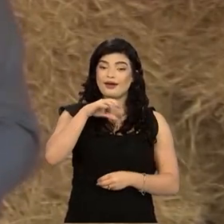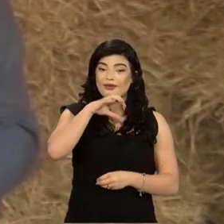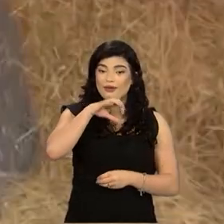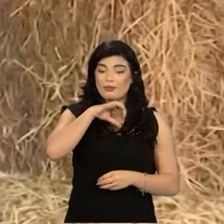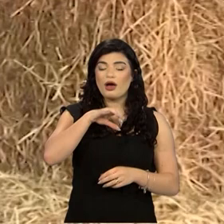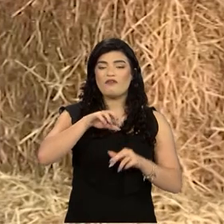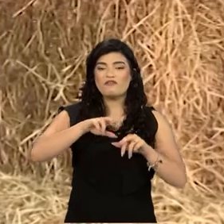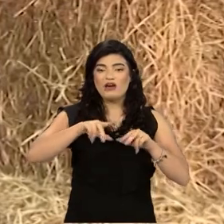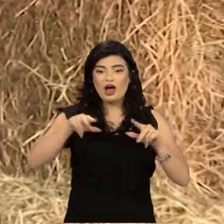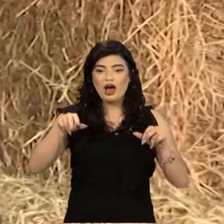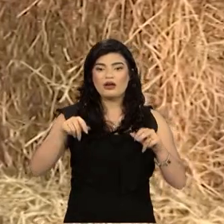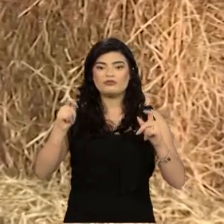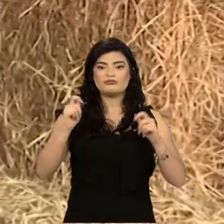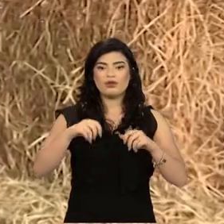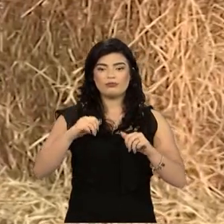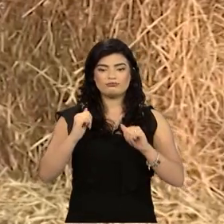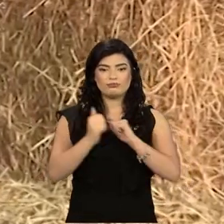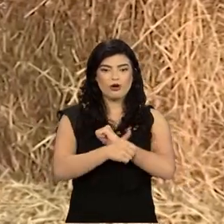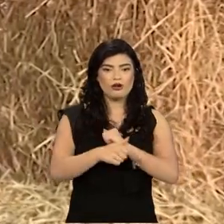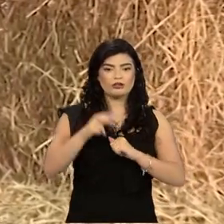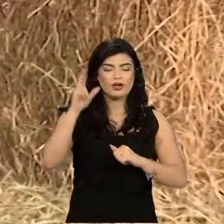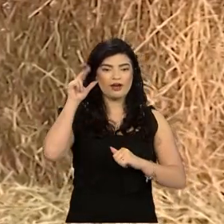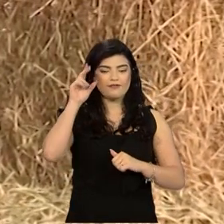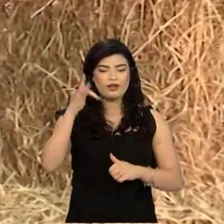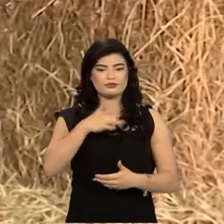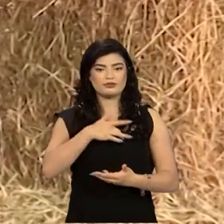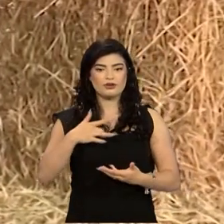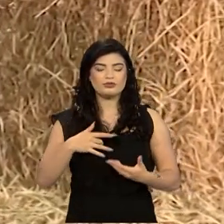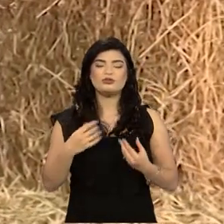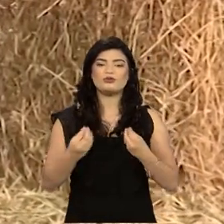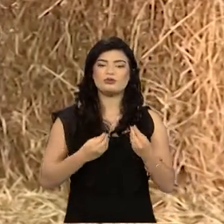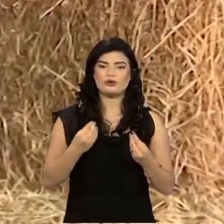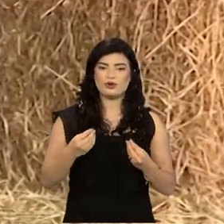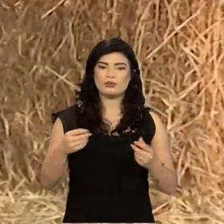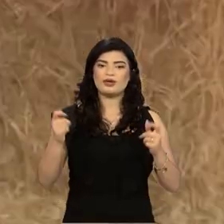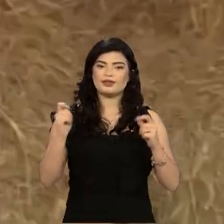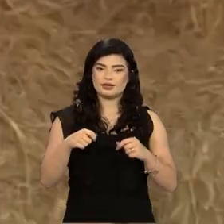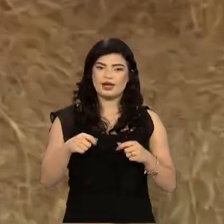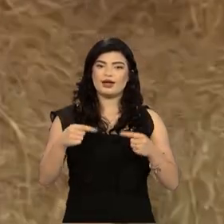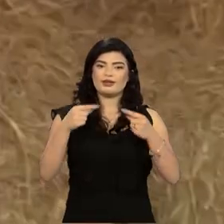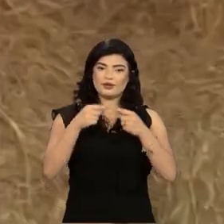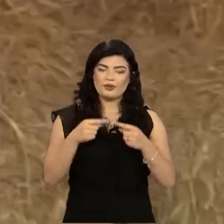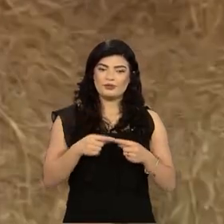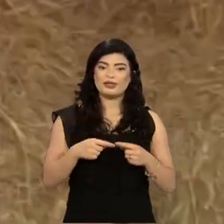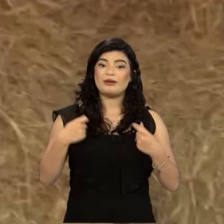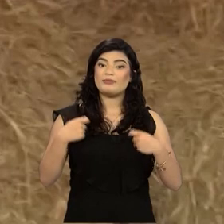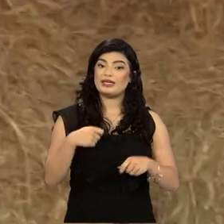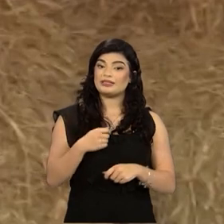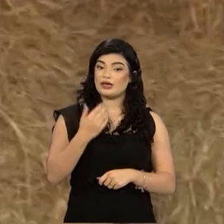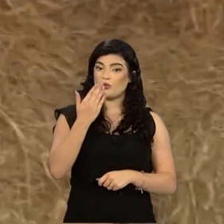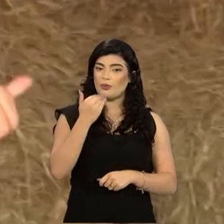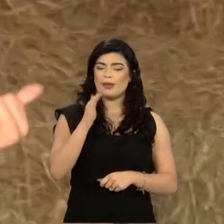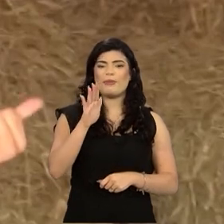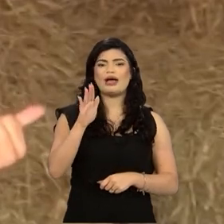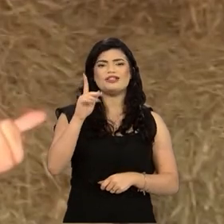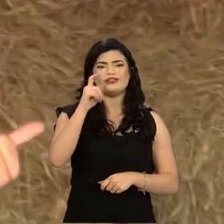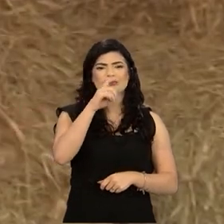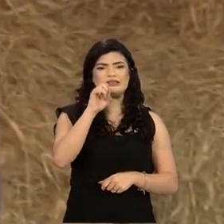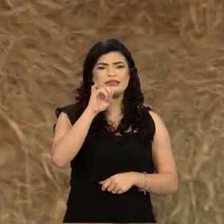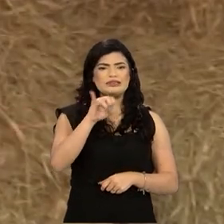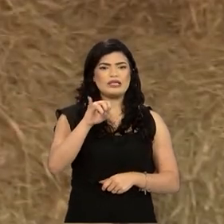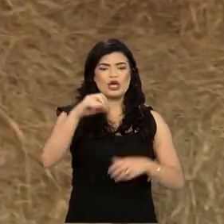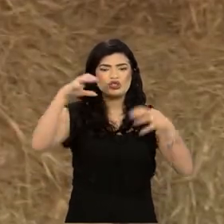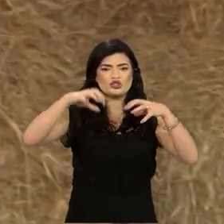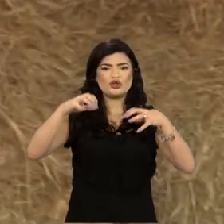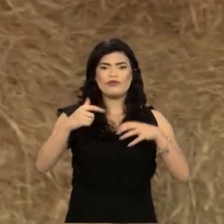lida, para os animais atletas? Mas, afinal de contas, os animais da tropa também têm que comer e sofrem com essa escassez de